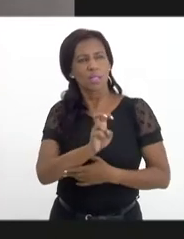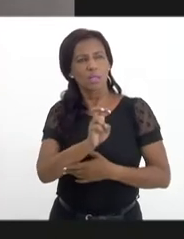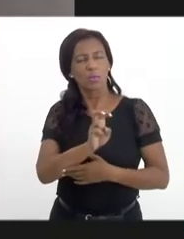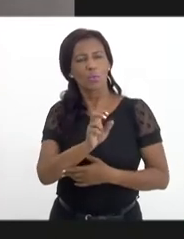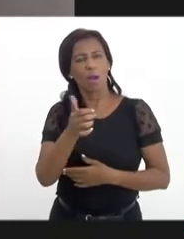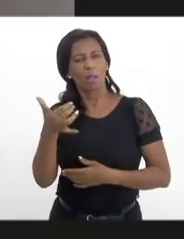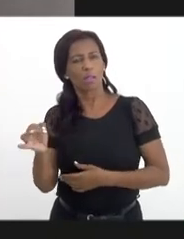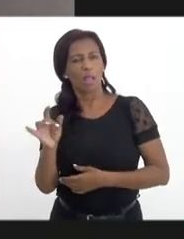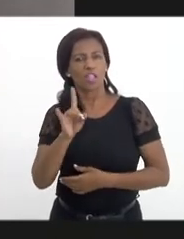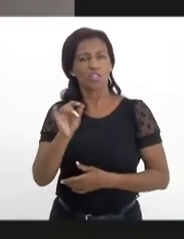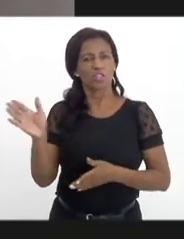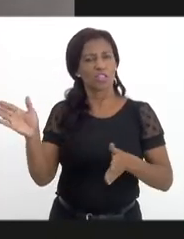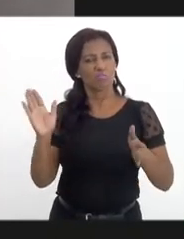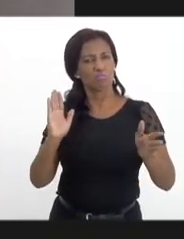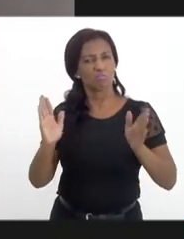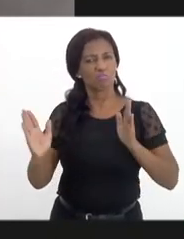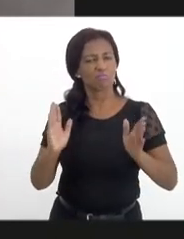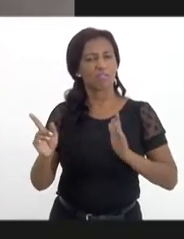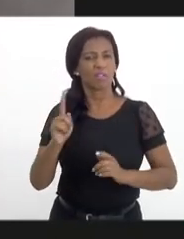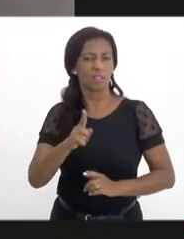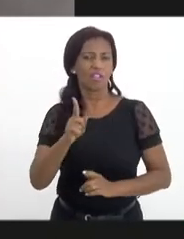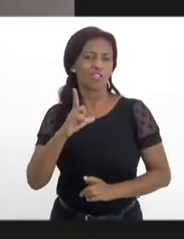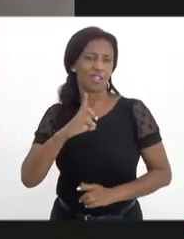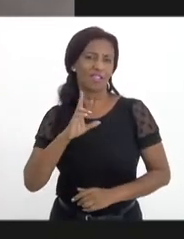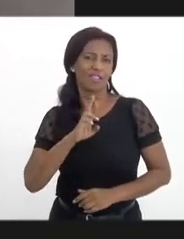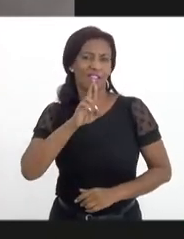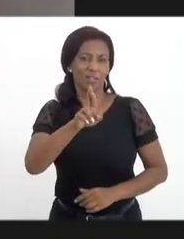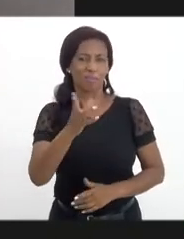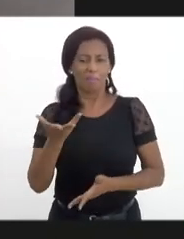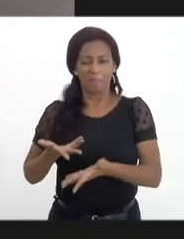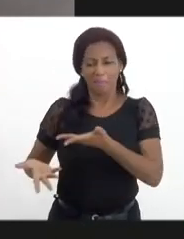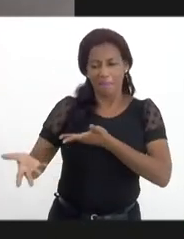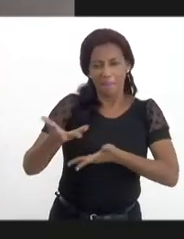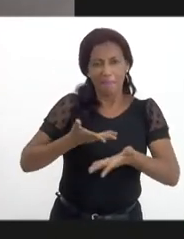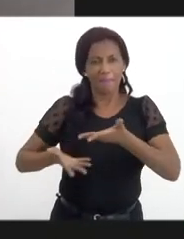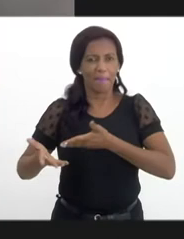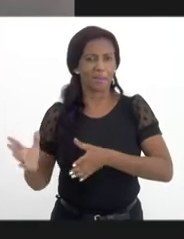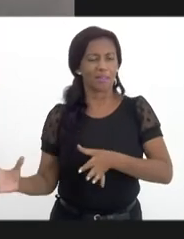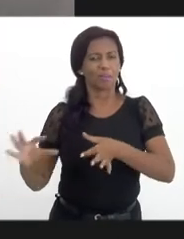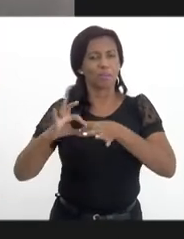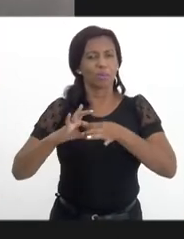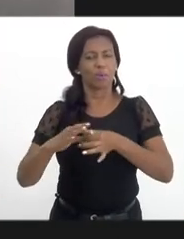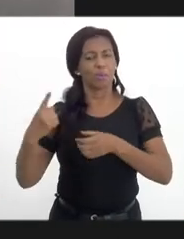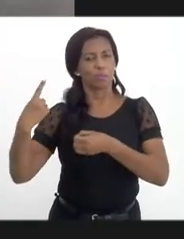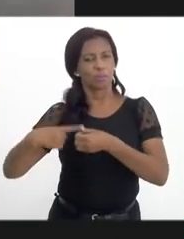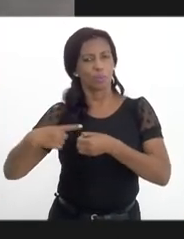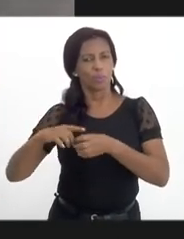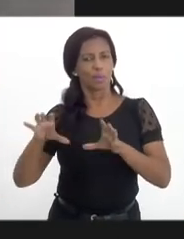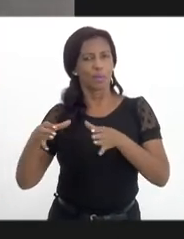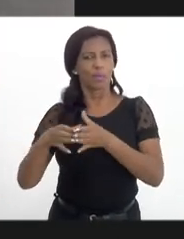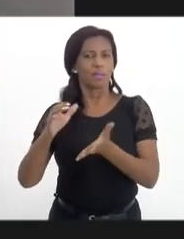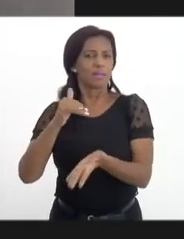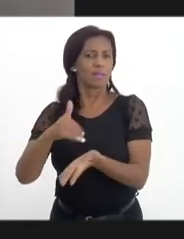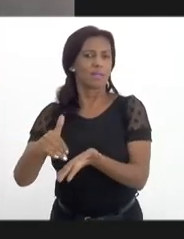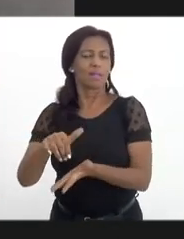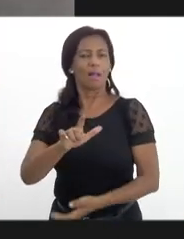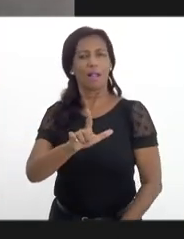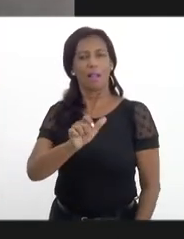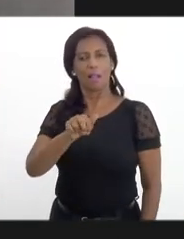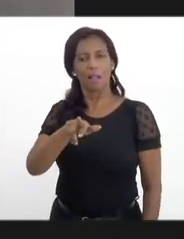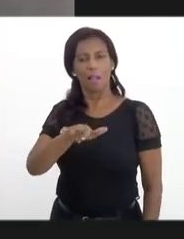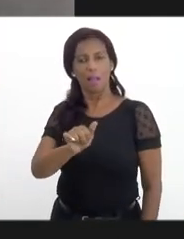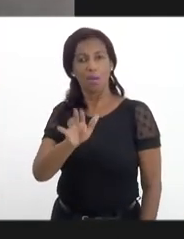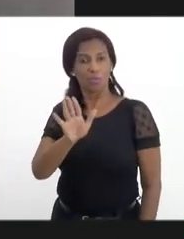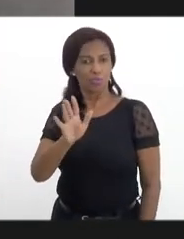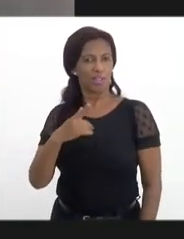dias, a gente tem novidade para todo o Estado, agradeço a parceria que tem sido estreitada com o município, na equipe da secretária Laura Carneiro, que em breve